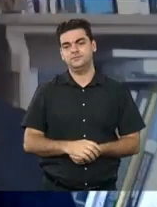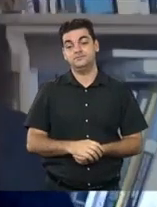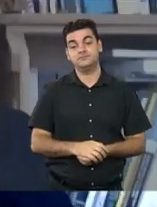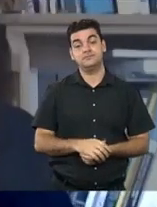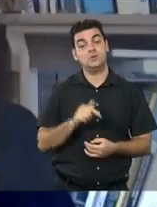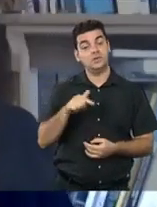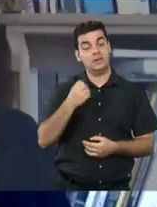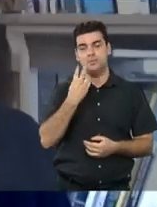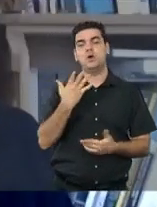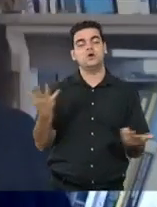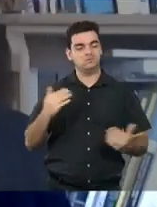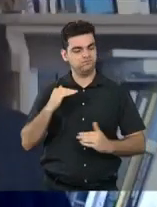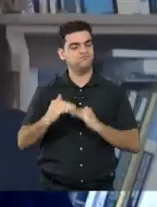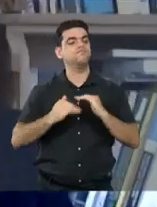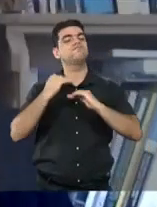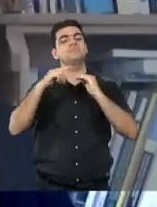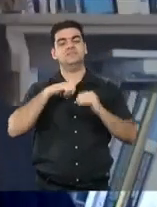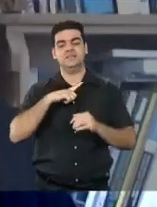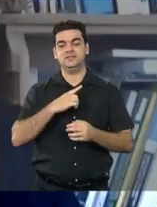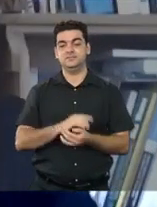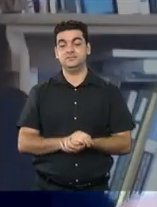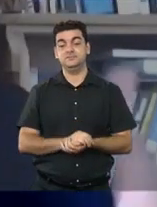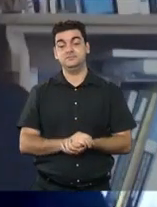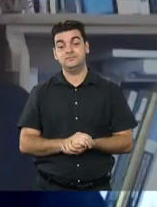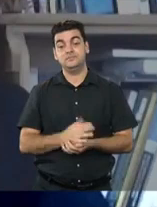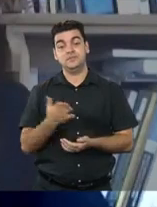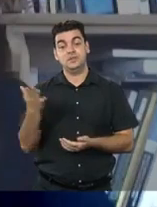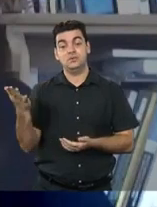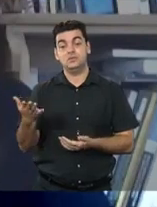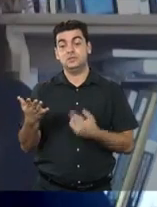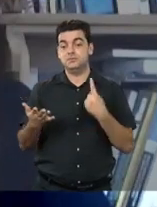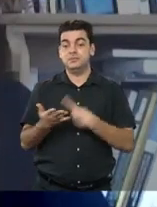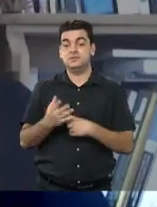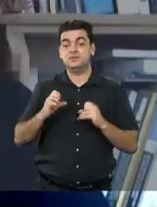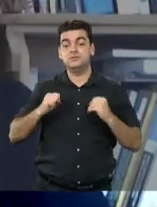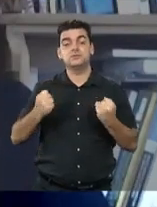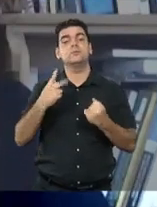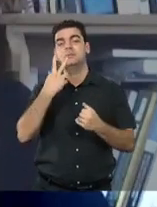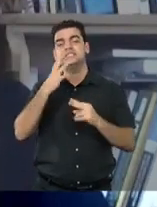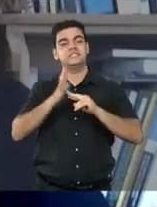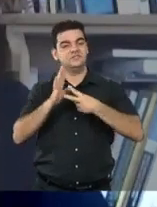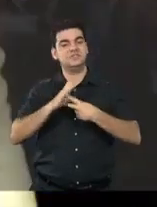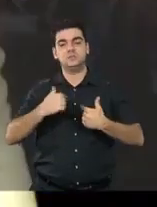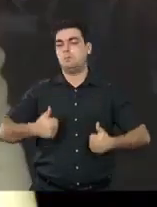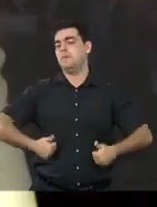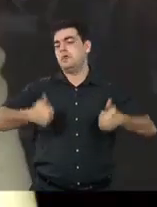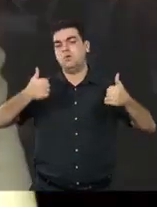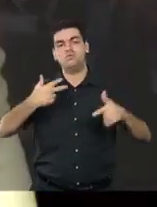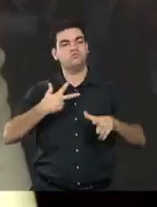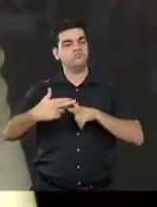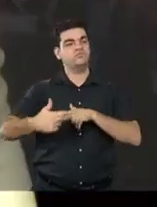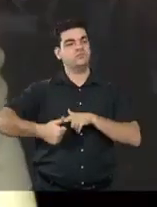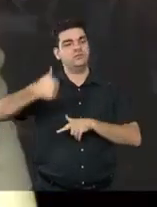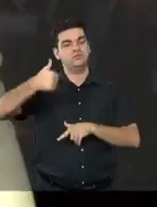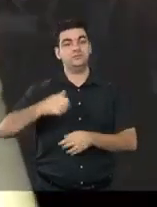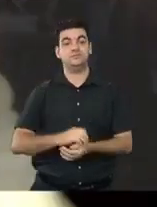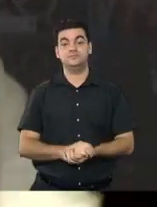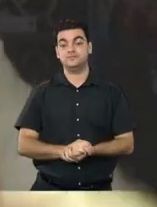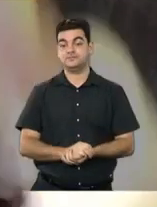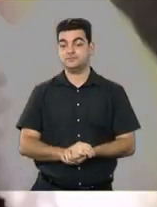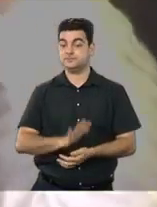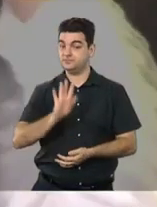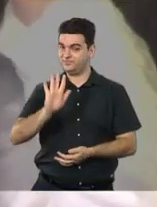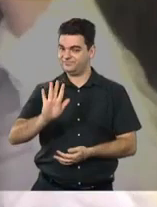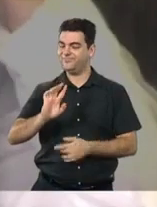avançando, e muito, e muito mesmo. A nossa espetácia, a gente está aqui a uma vitória. Com certeza. Eu vou